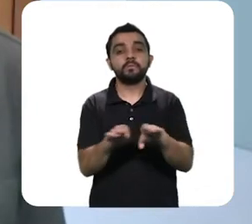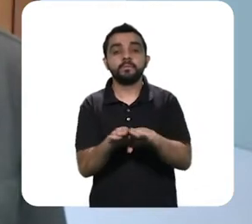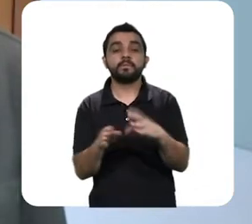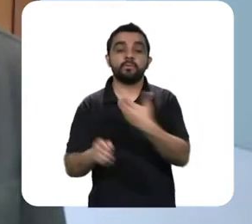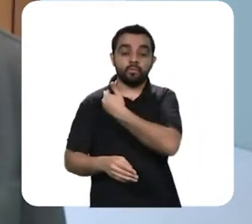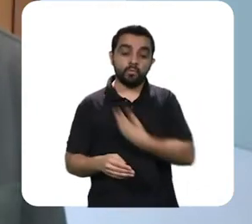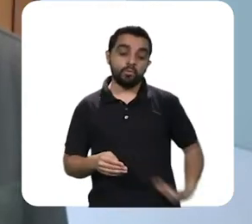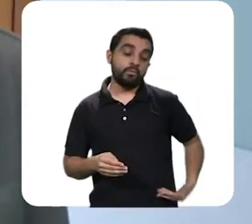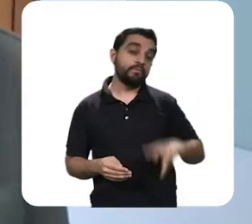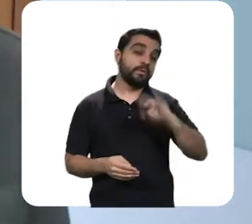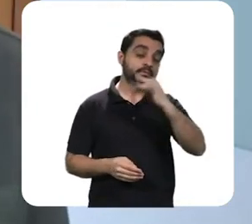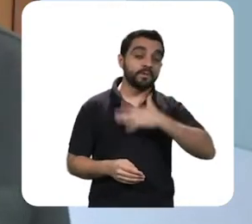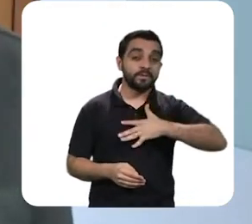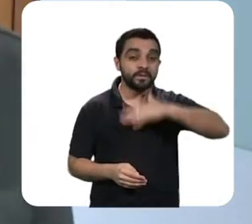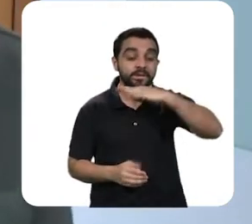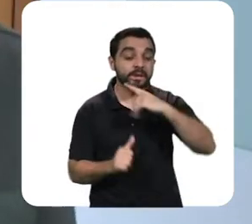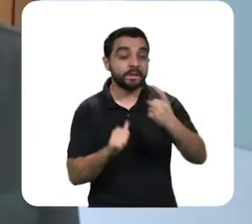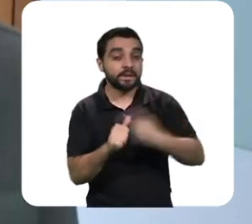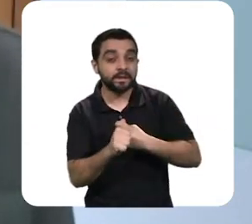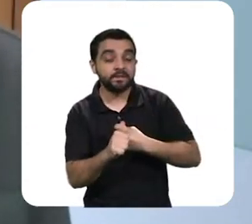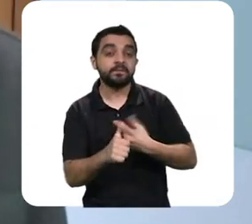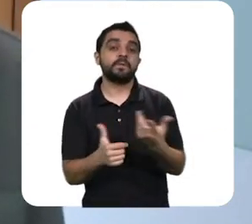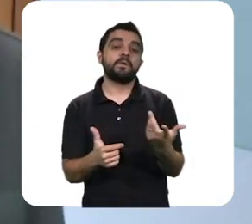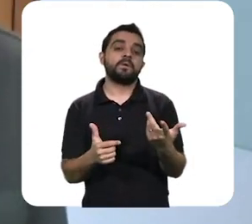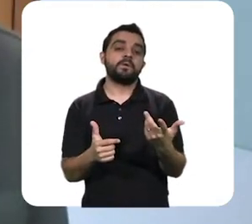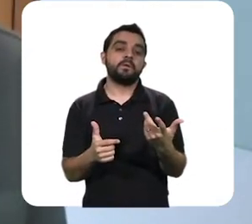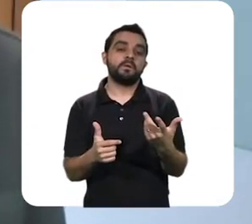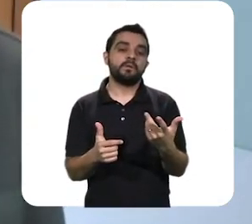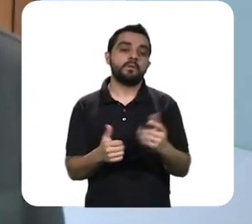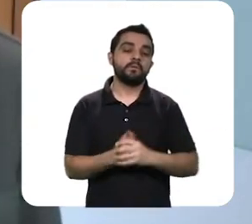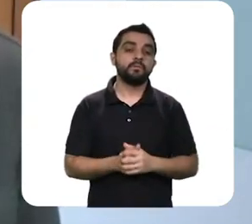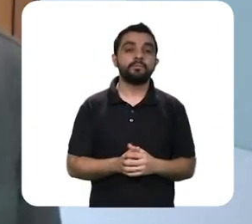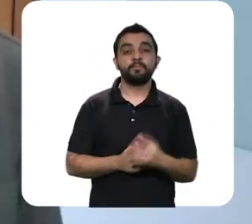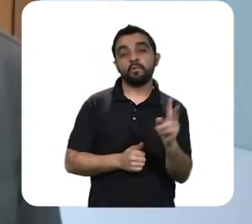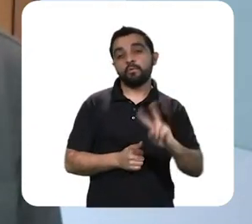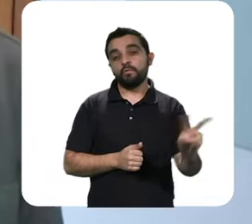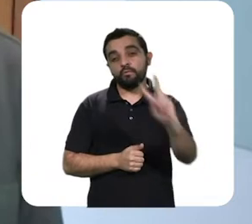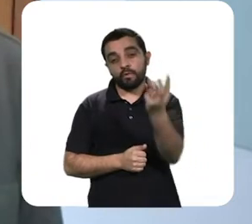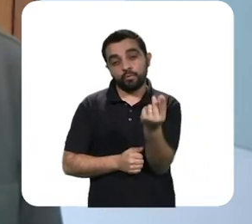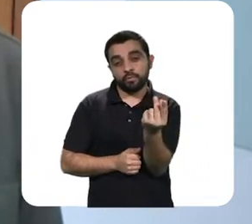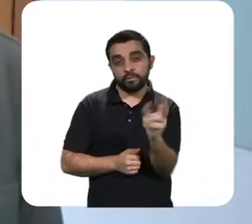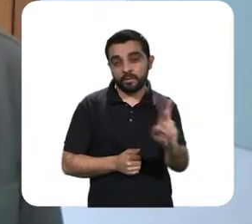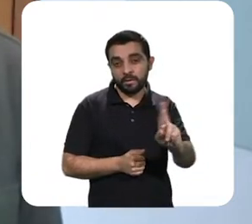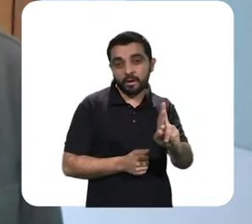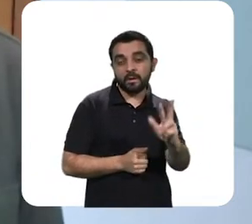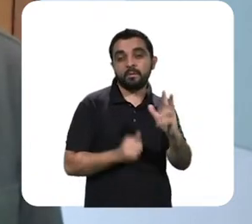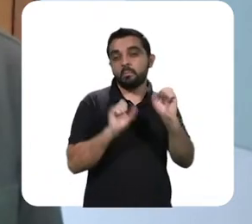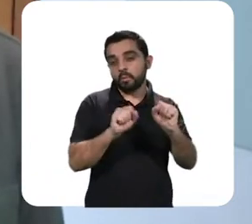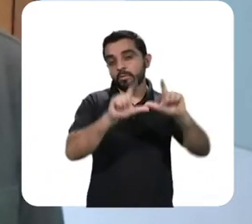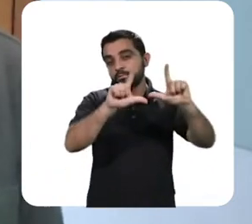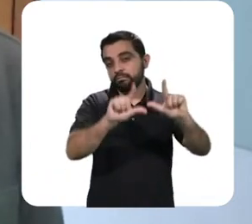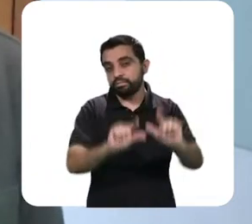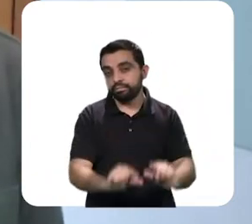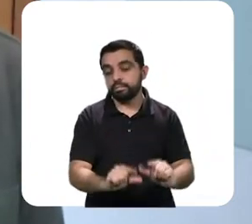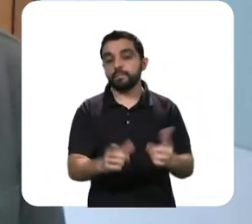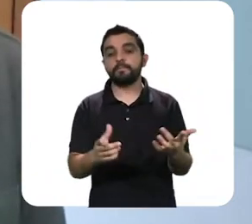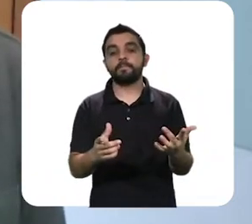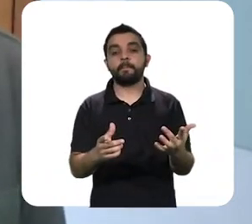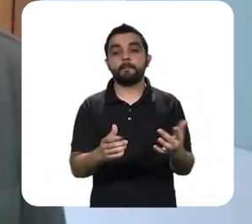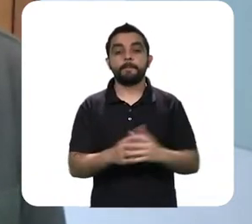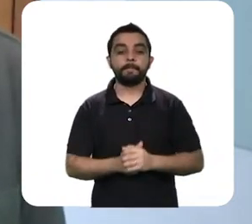capacidade do Estado de dividir, de emitir moeda, e uma série de coisas. O fato é que o